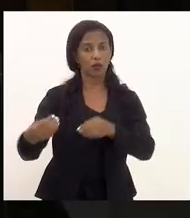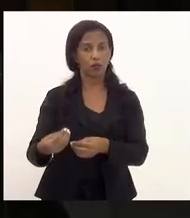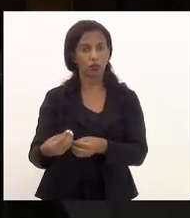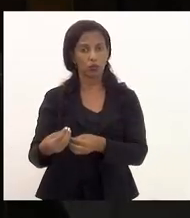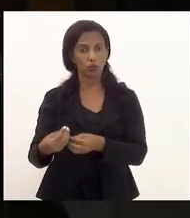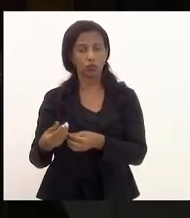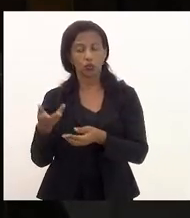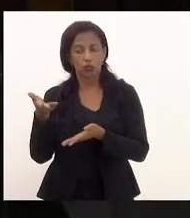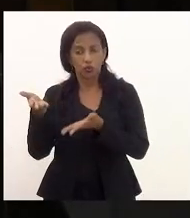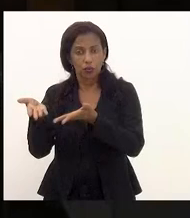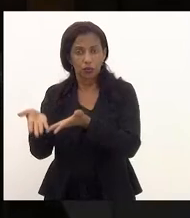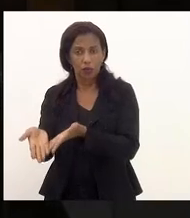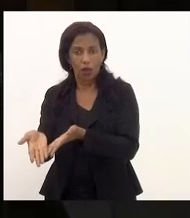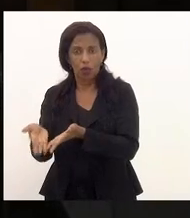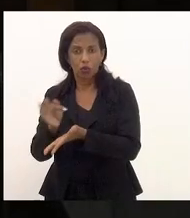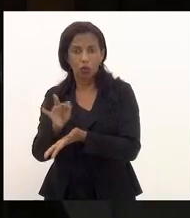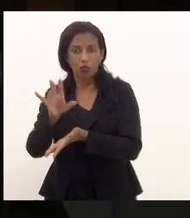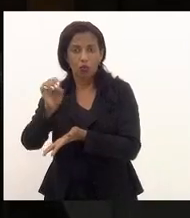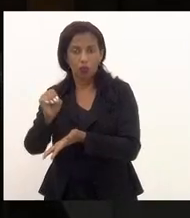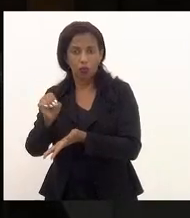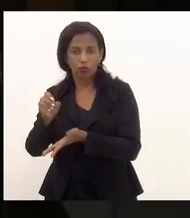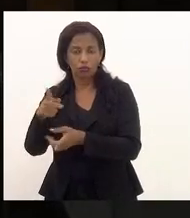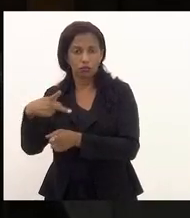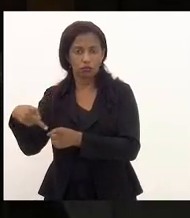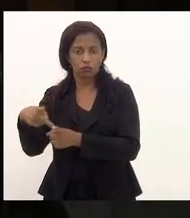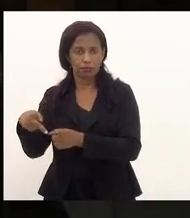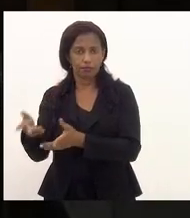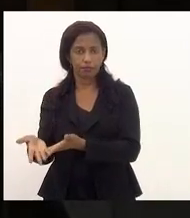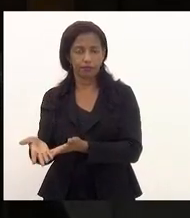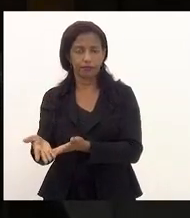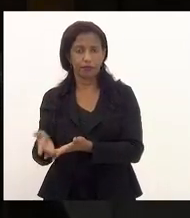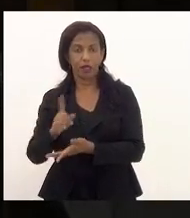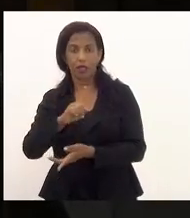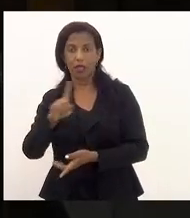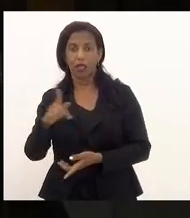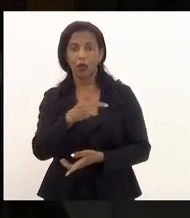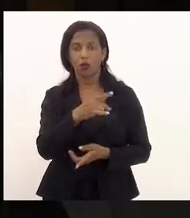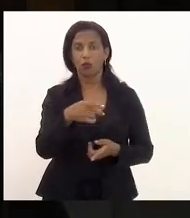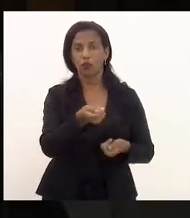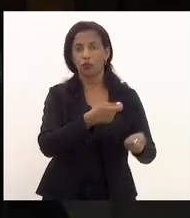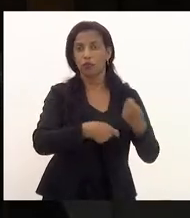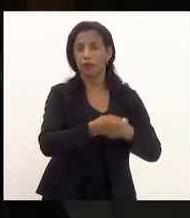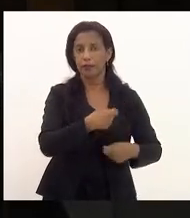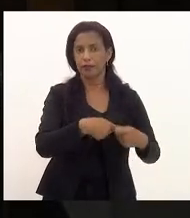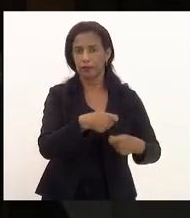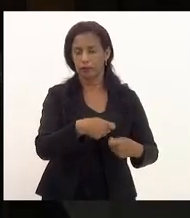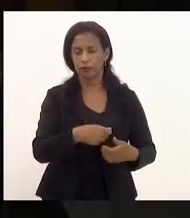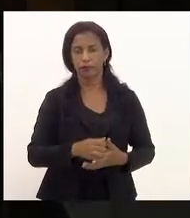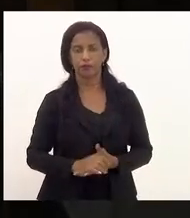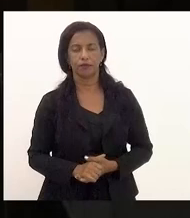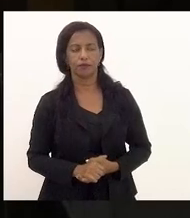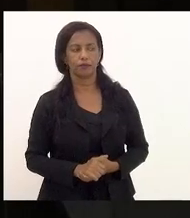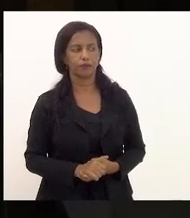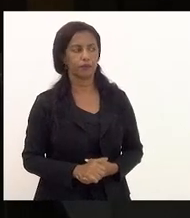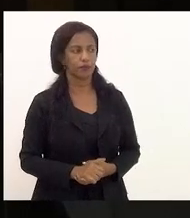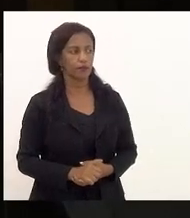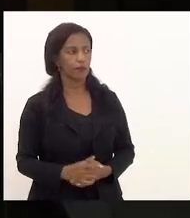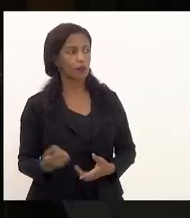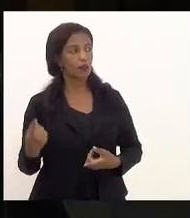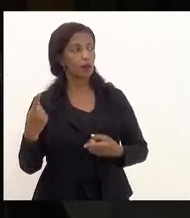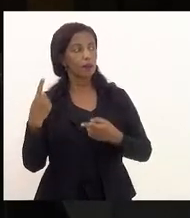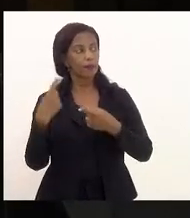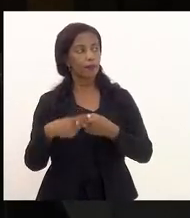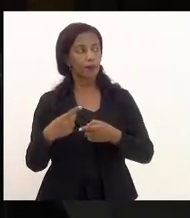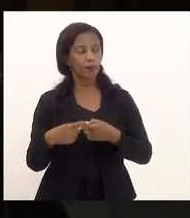sob a égide do fundo previdenciário e não no fundo financeiro. Por quê?